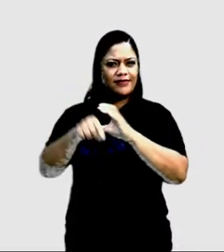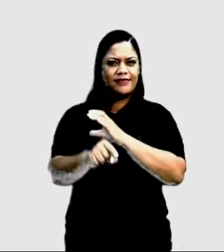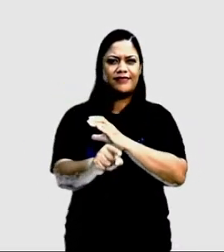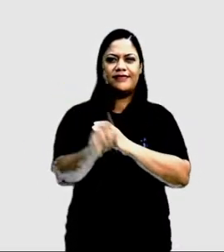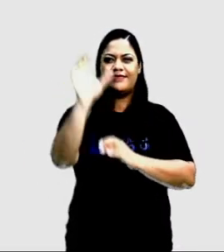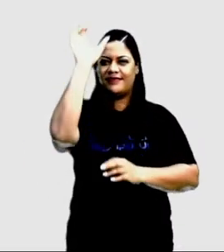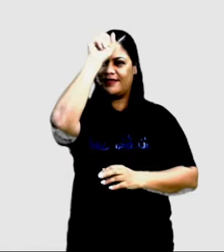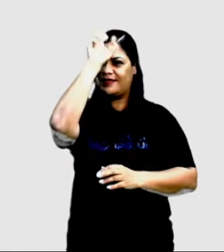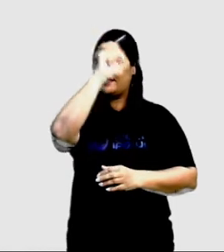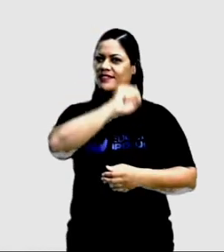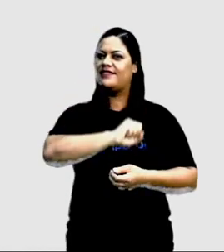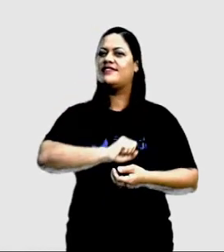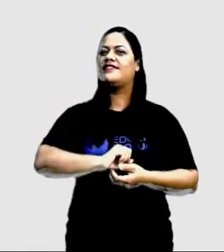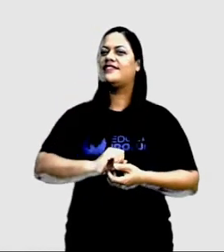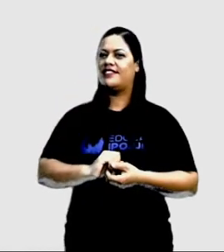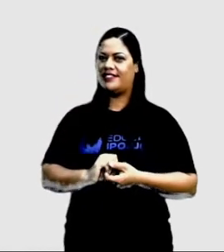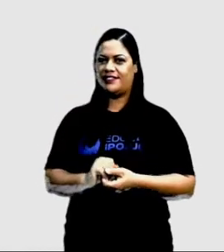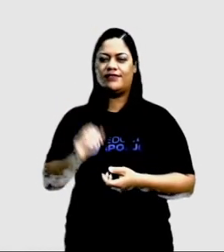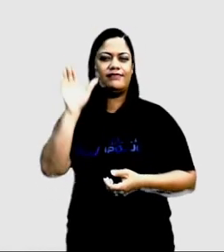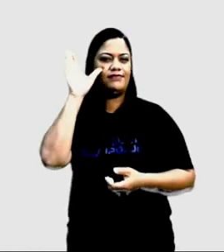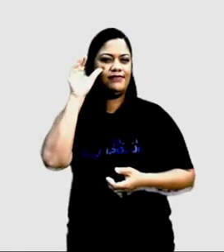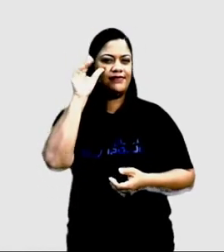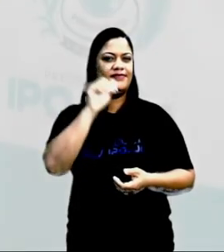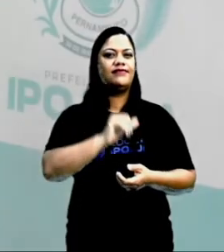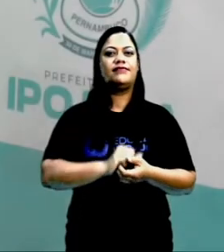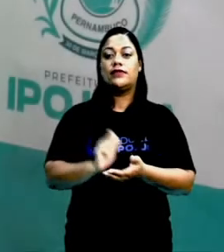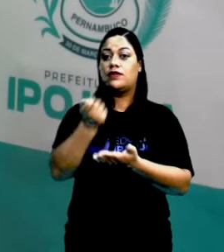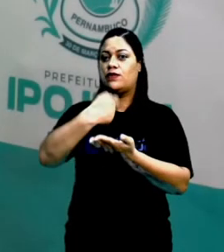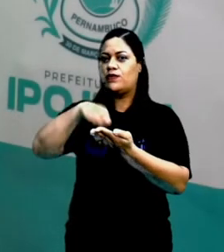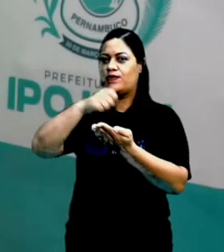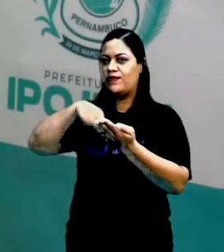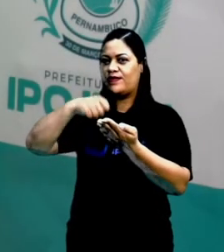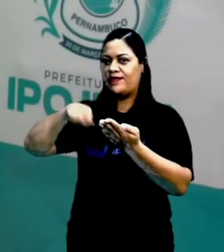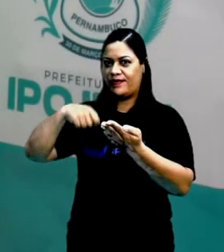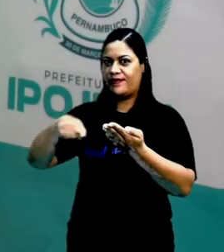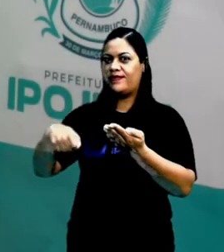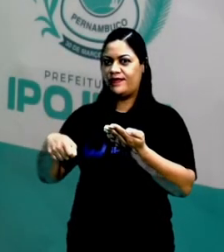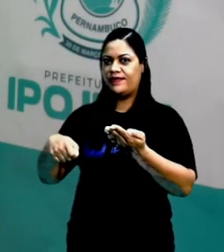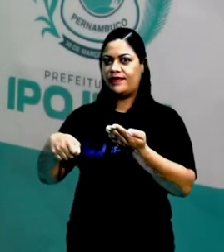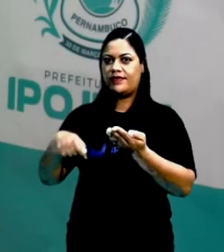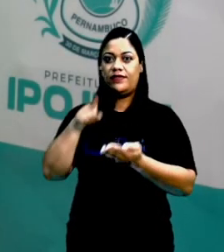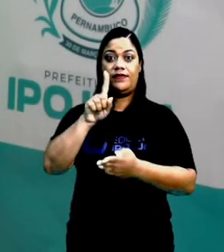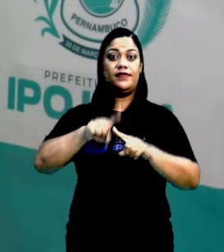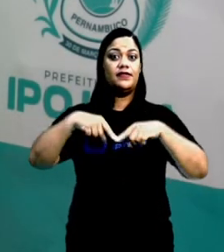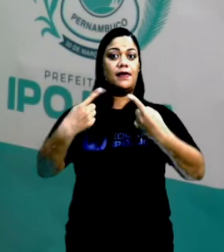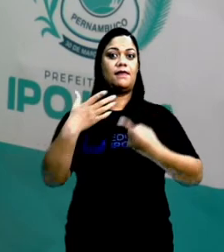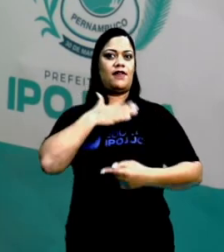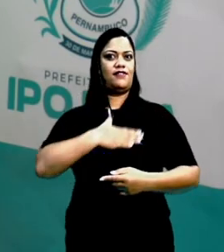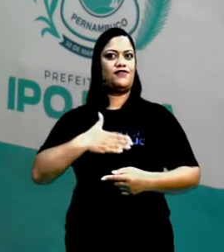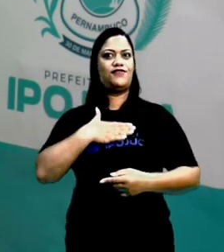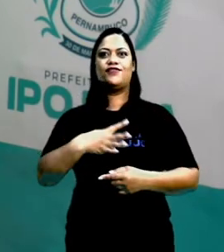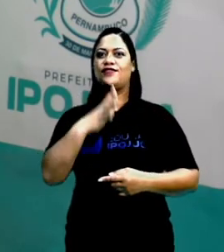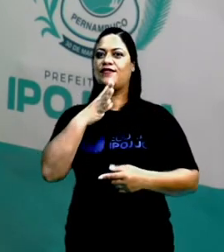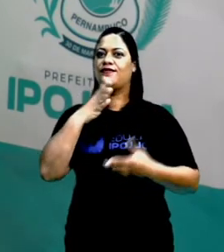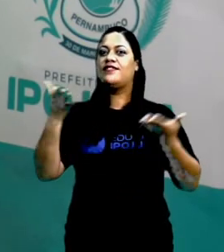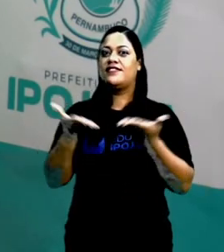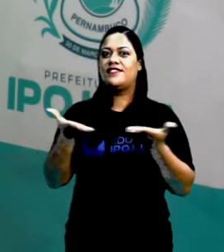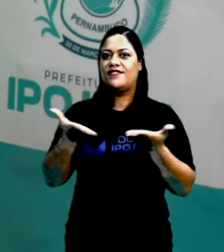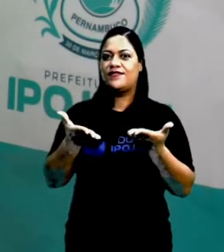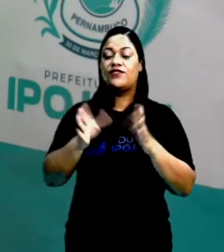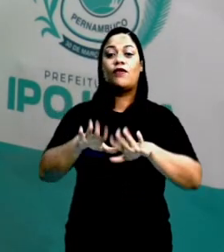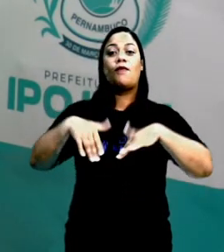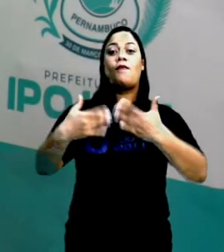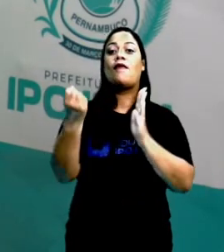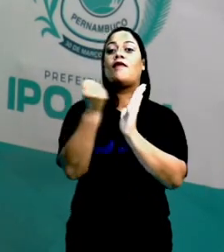conhecimentos sobre essa curiosidade e anota tudo no caderno. O que você mais gostou de conhecer hoje? Qual foi o